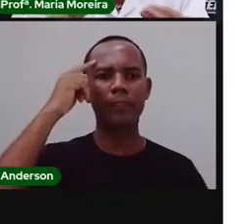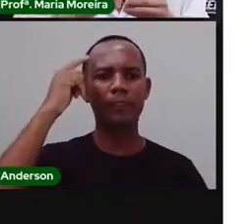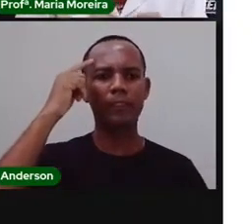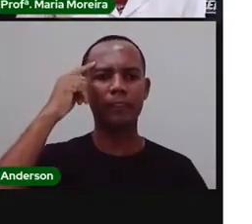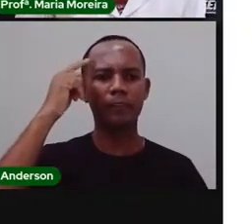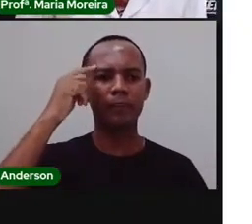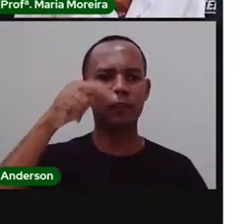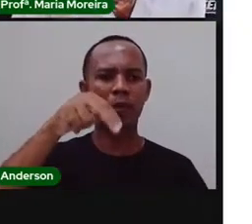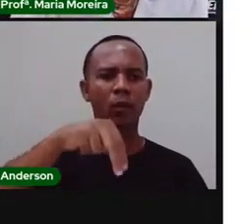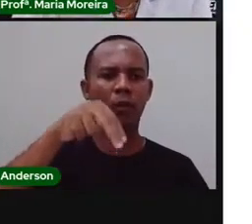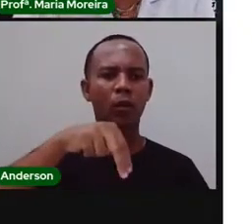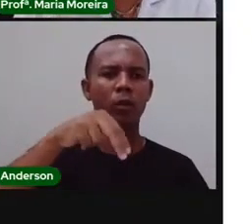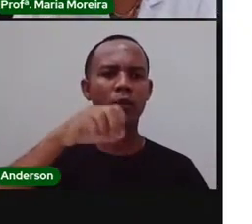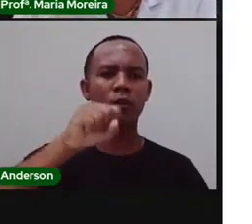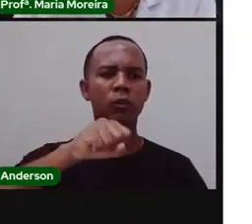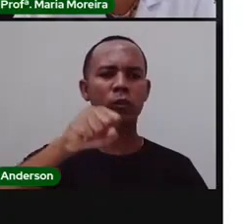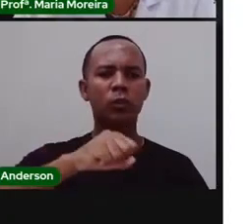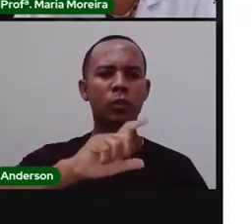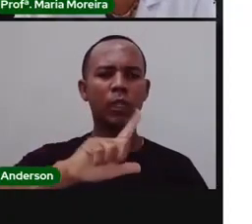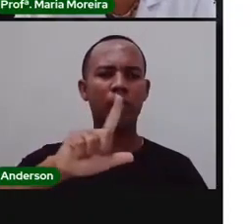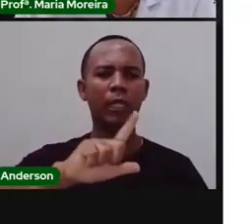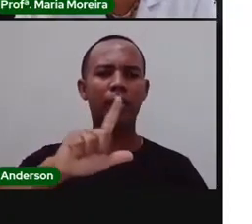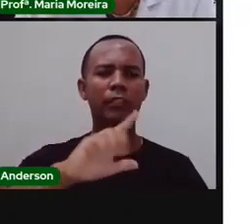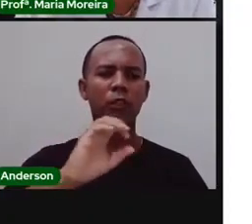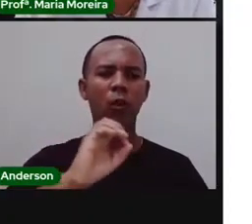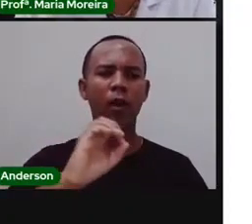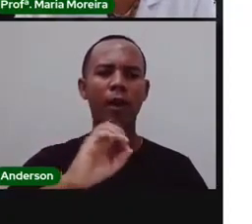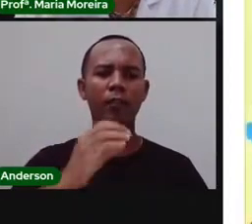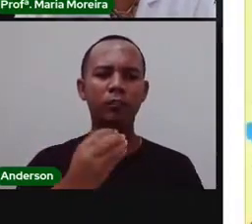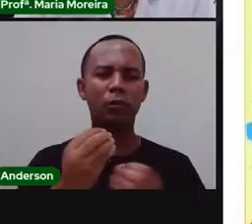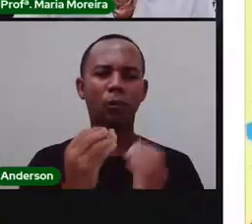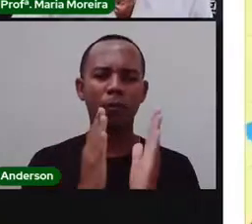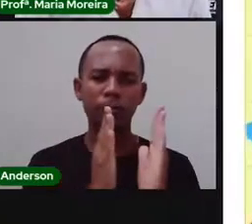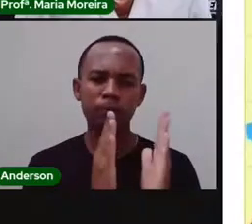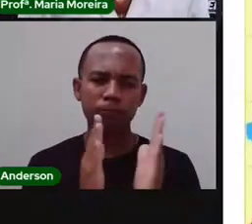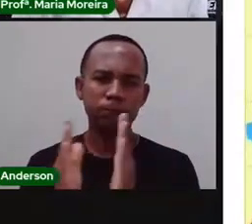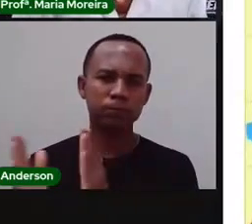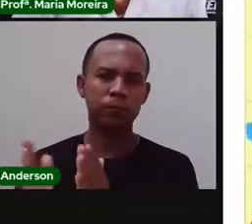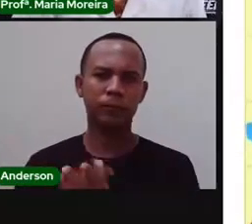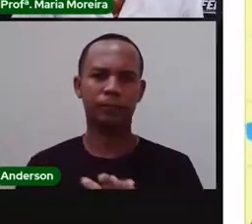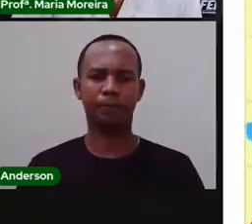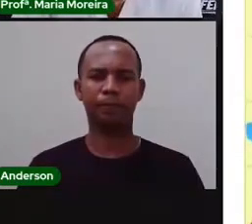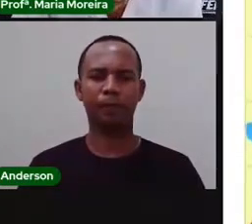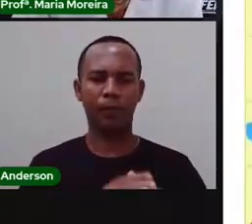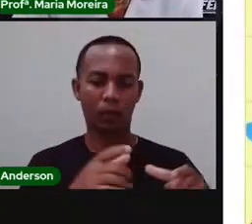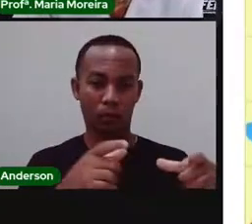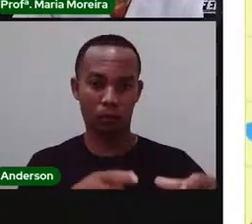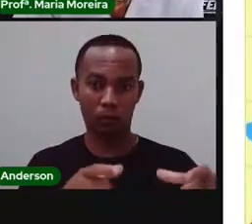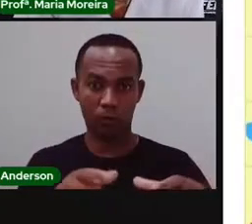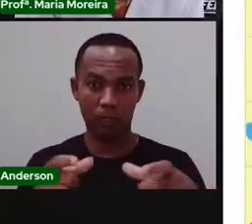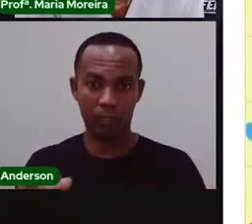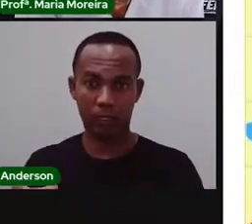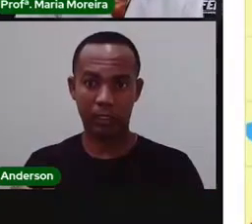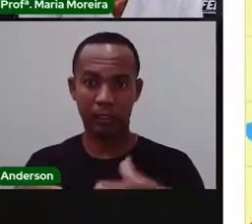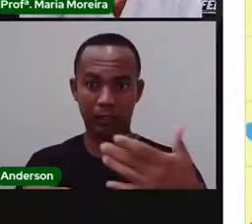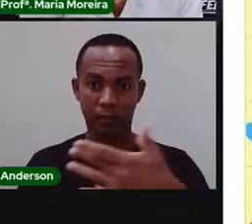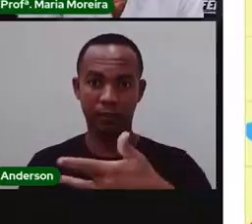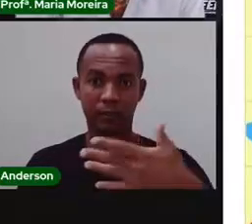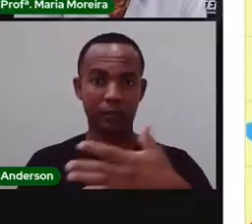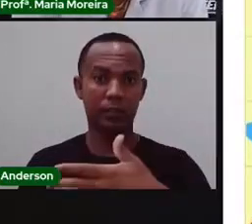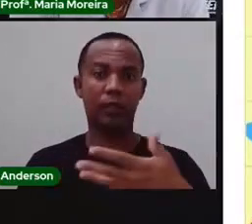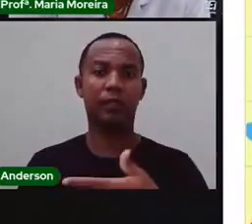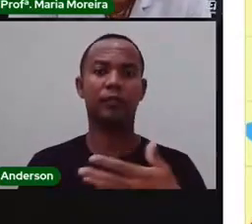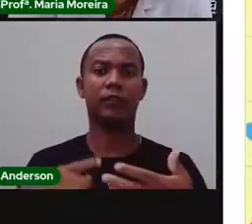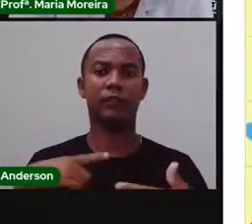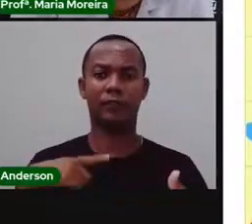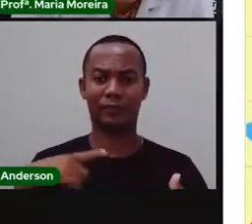Sul, o Leste e o Oeste, tendo a Feira de Santana como base. Bom, os bairros da cidade. A Feira de Santana possui